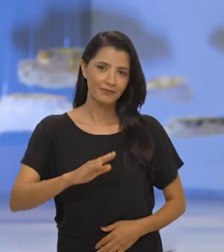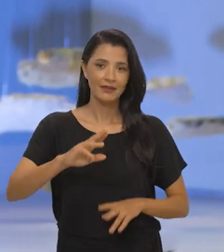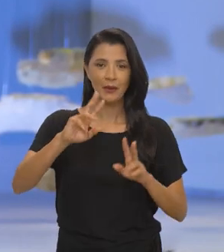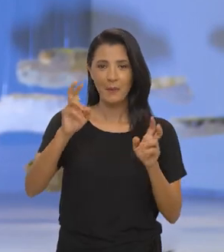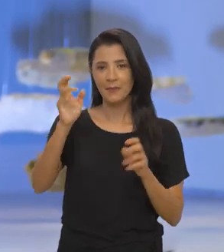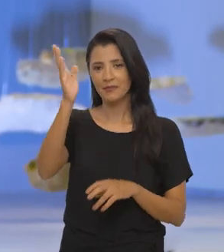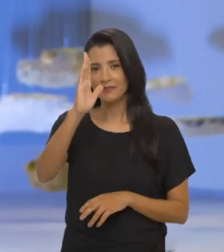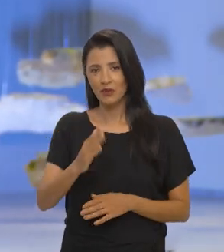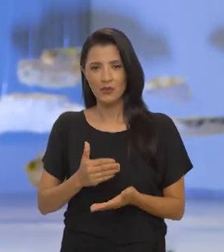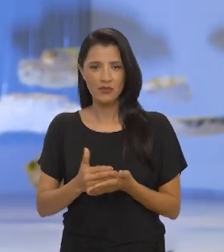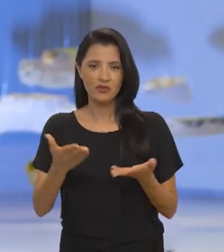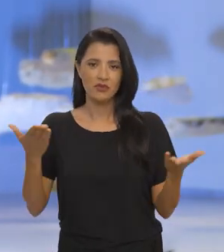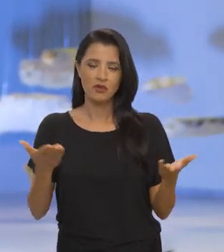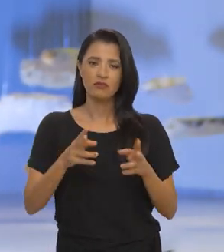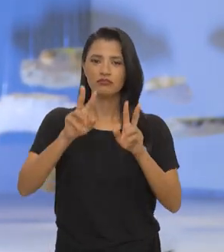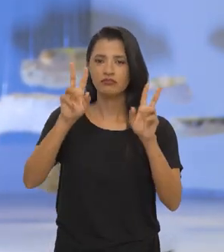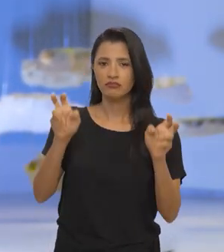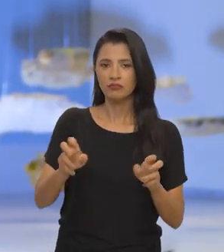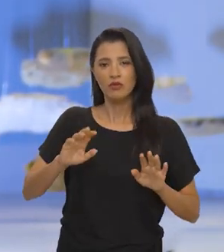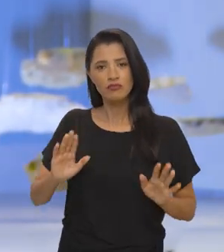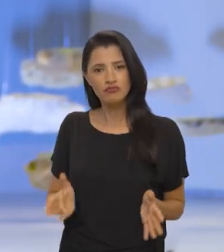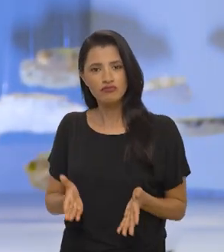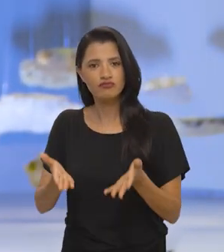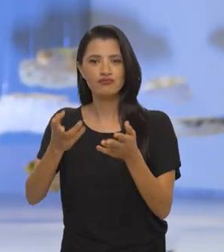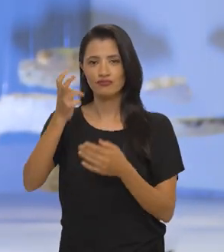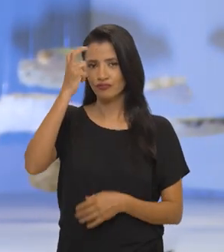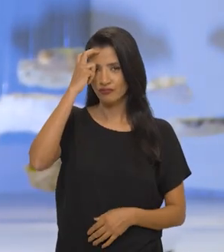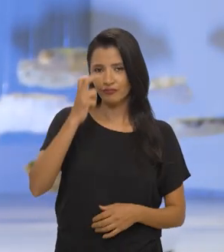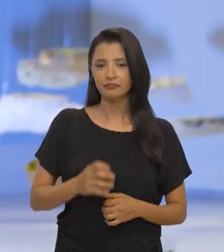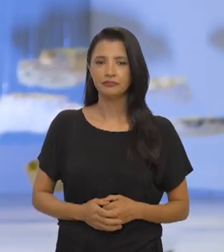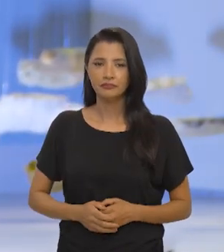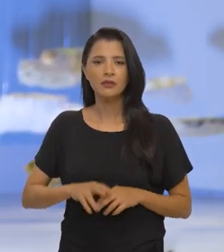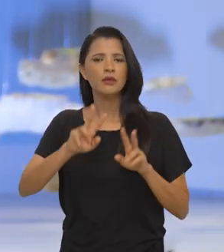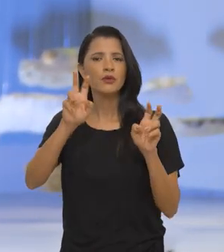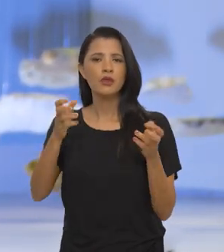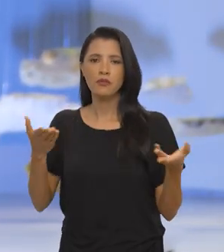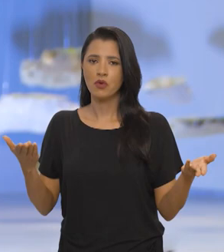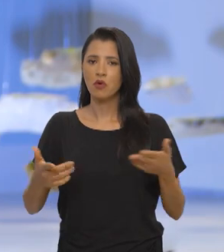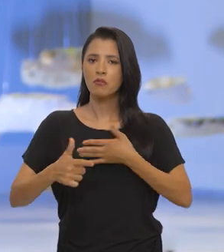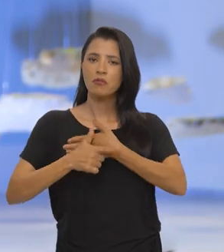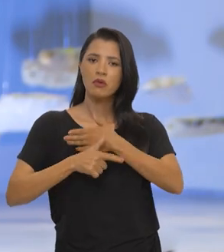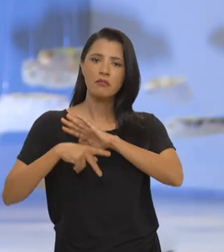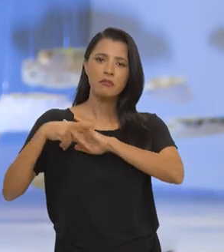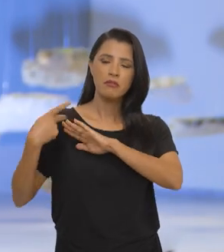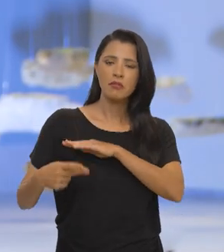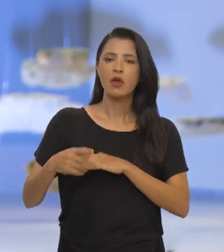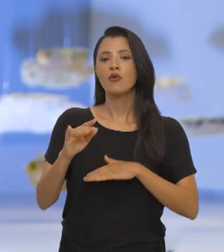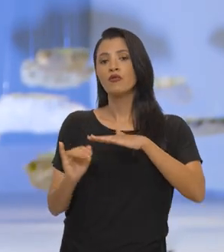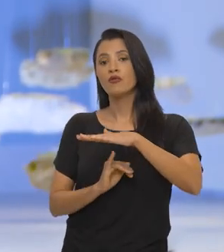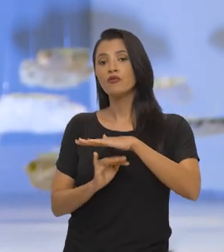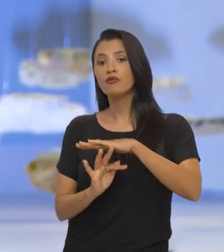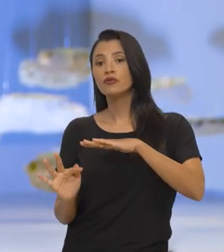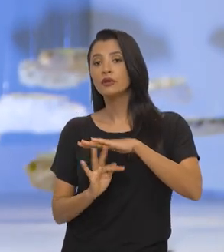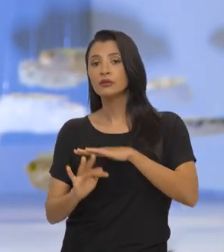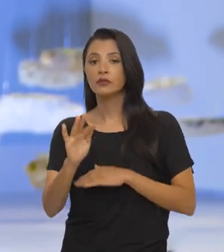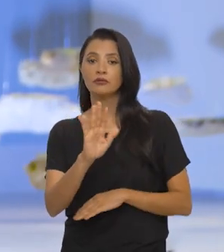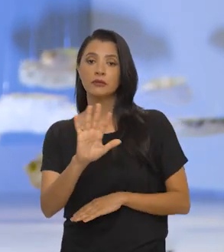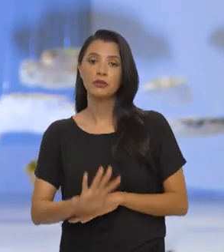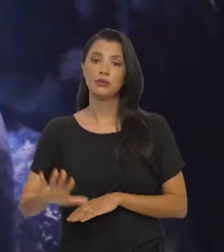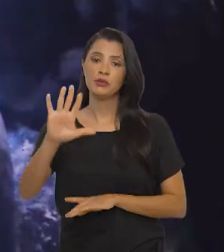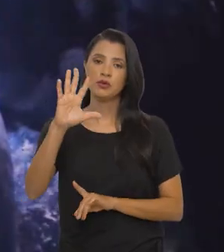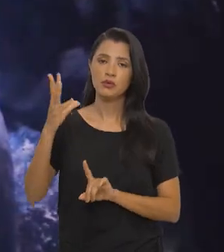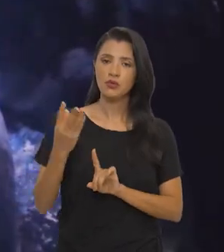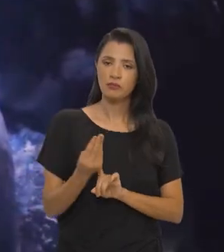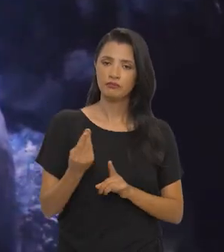Olá, o Brasil em Pauta começa agora e o tema é a promoção da cultura. Vamos falar sobre o papel da Fundação Nacional